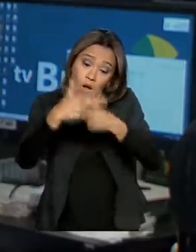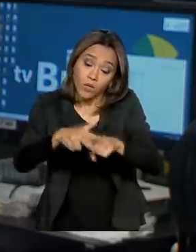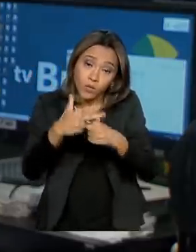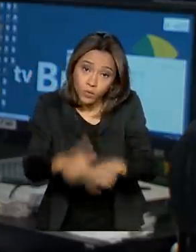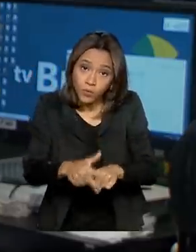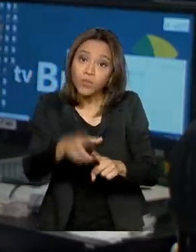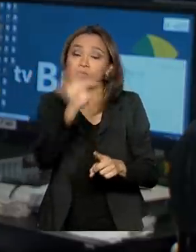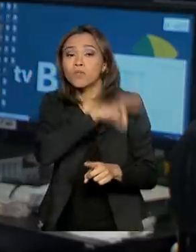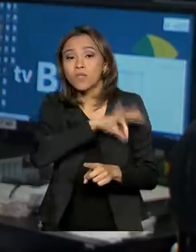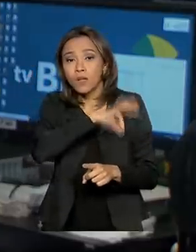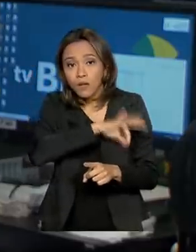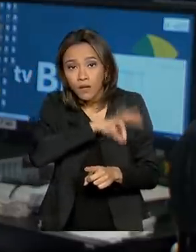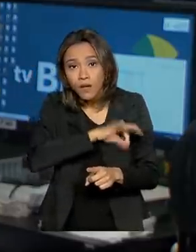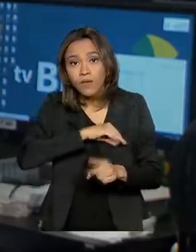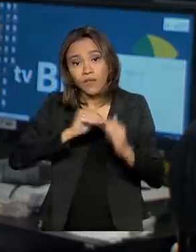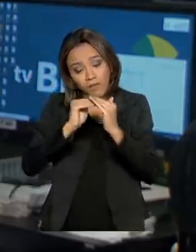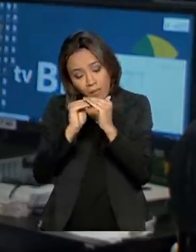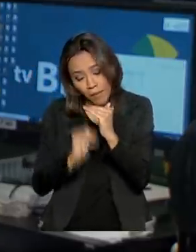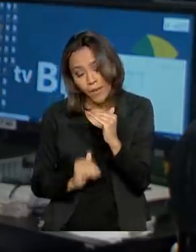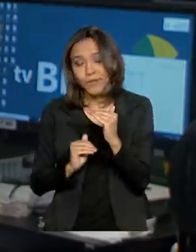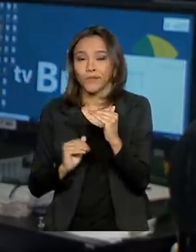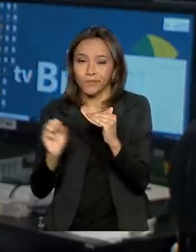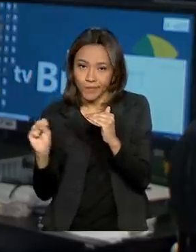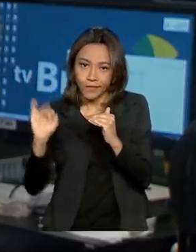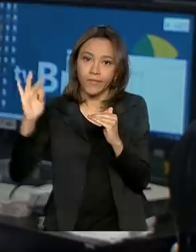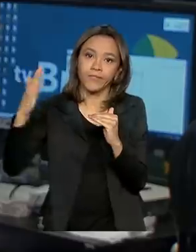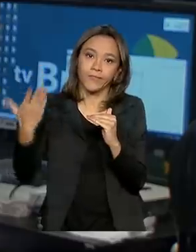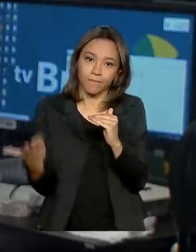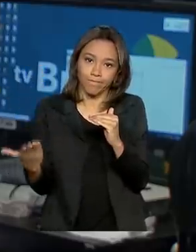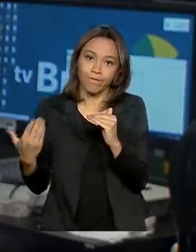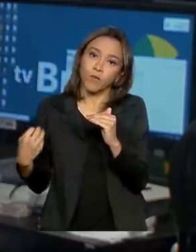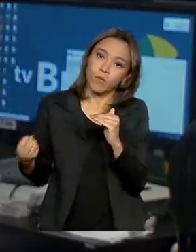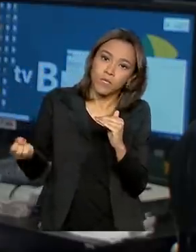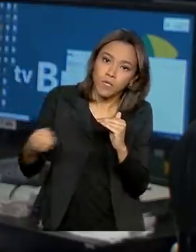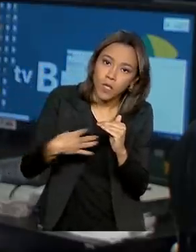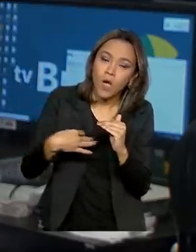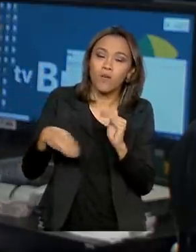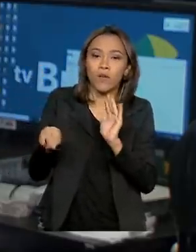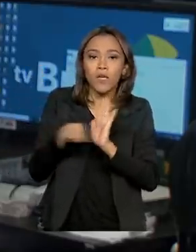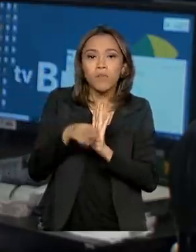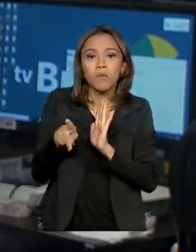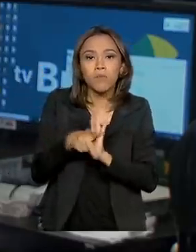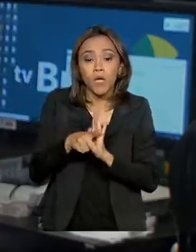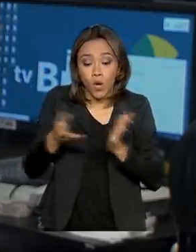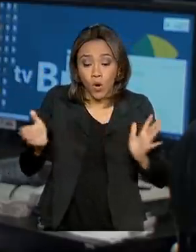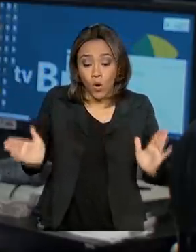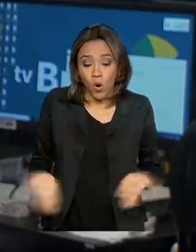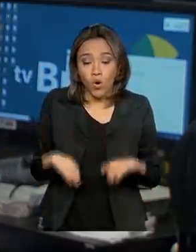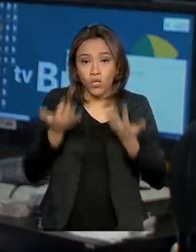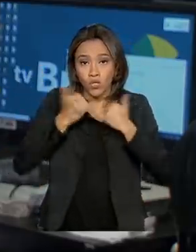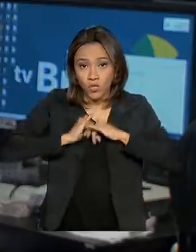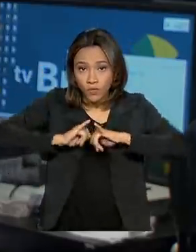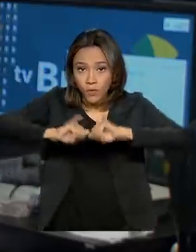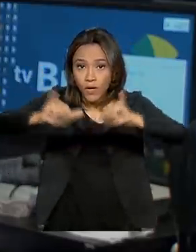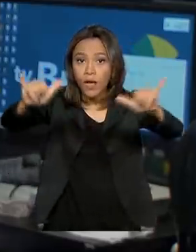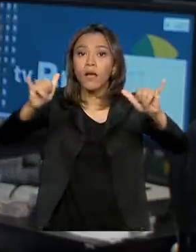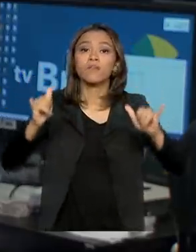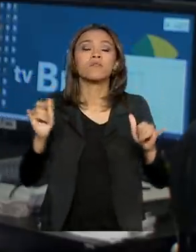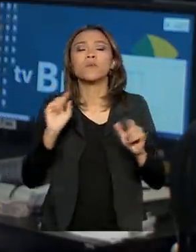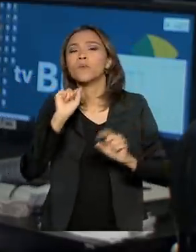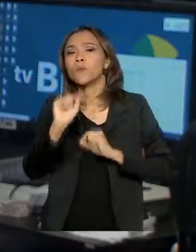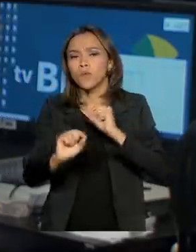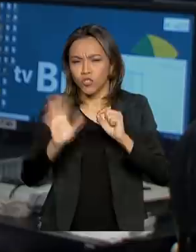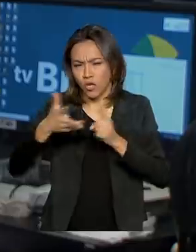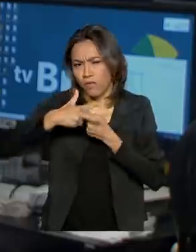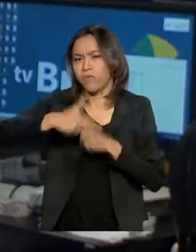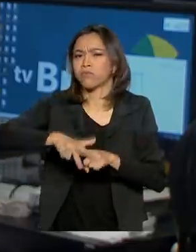valor do mínimo ficaria abaixo da inflação. Com essa nova medida publicada hoje no Diário Oficial, isso foi